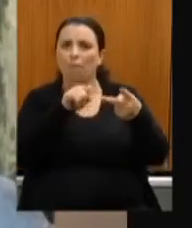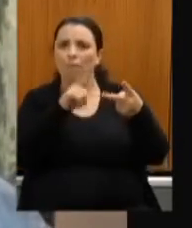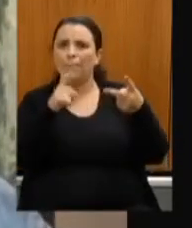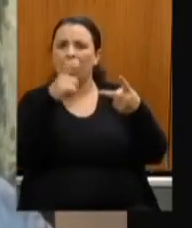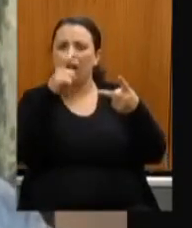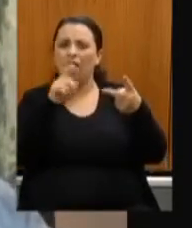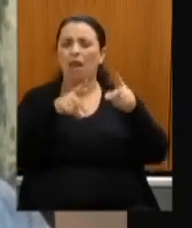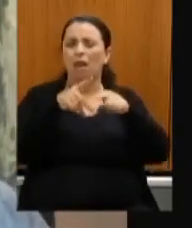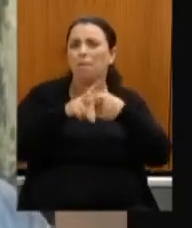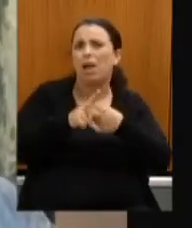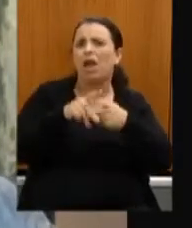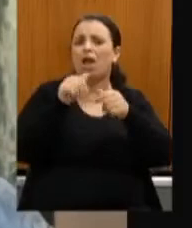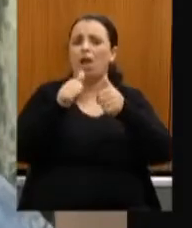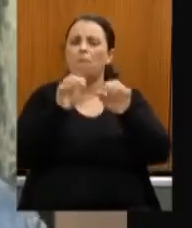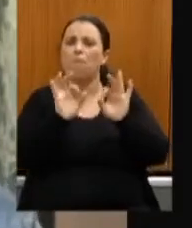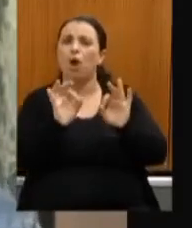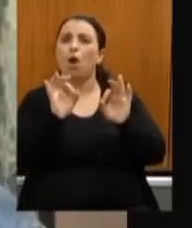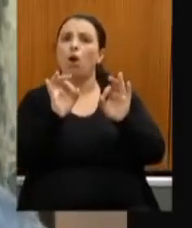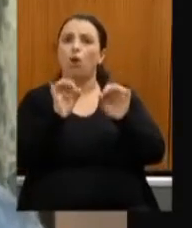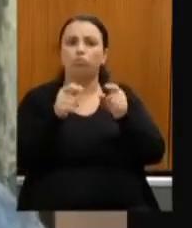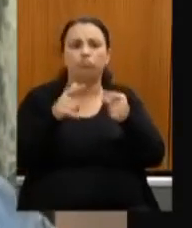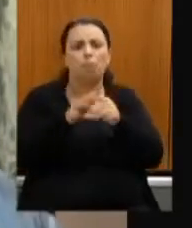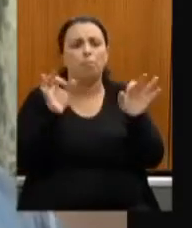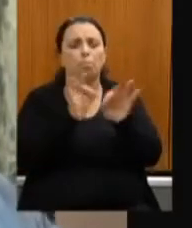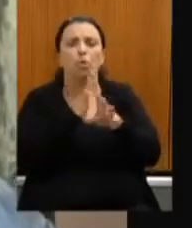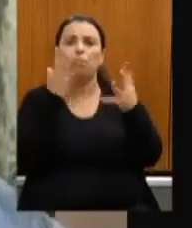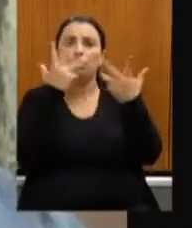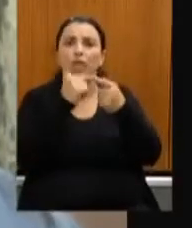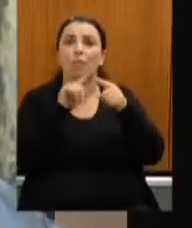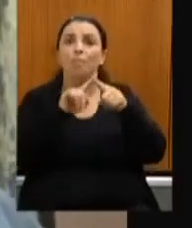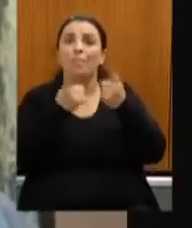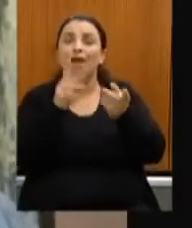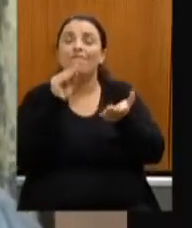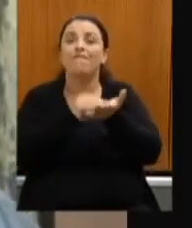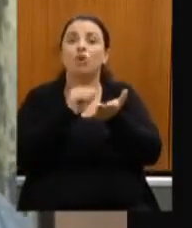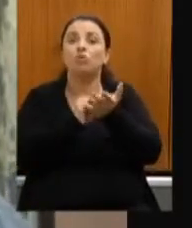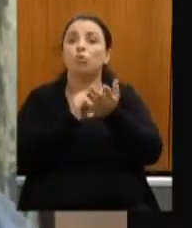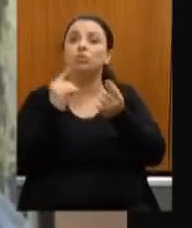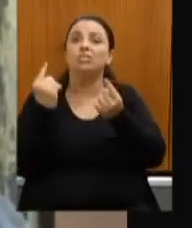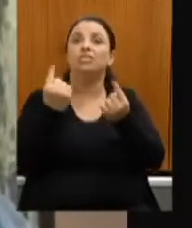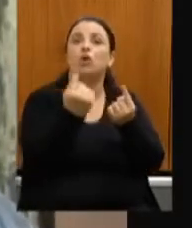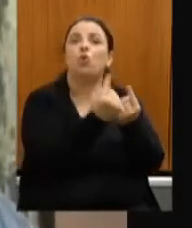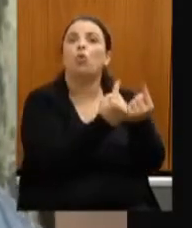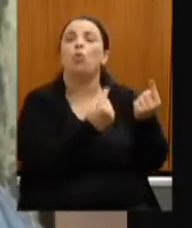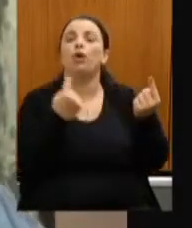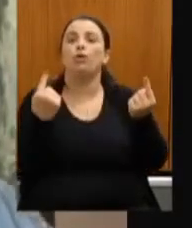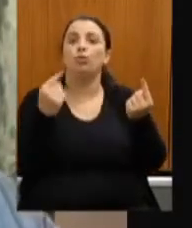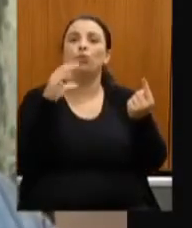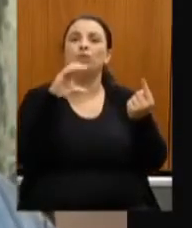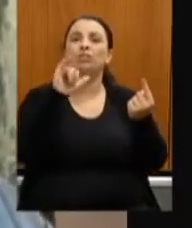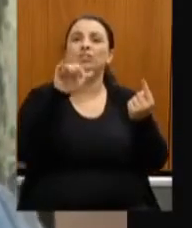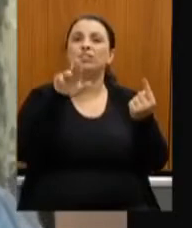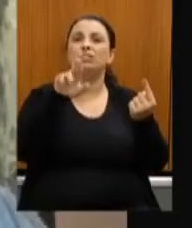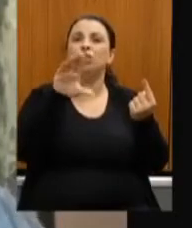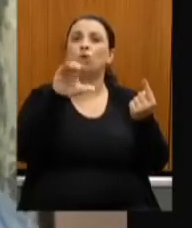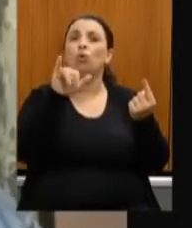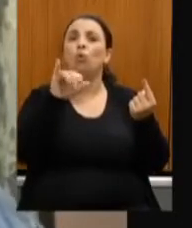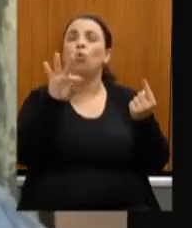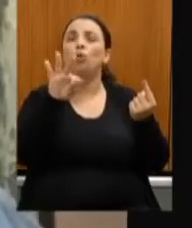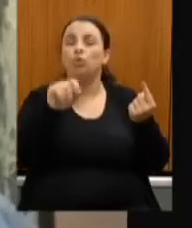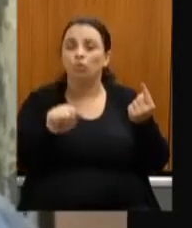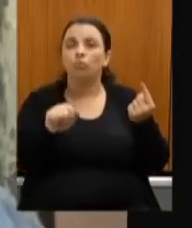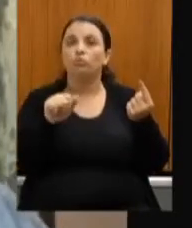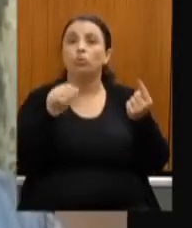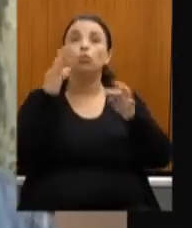um circuito turístico pra ele que que adianta ter isso aí a prefeitura não vai conseguir implementar um turismo vai ser assim